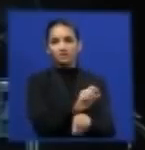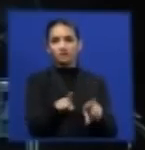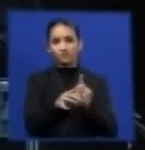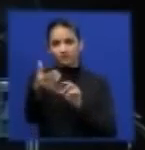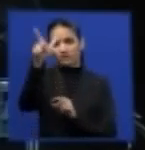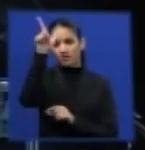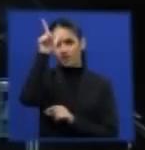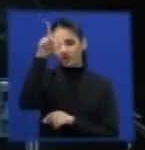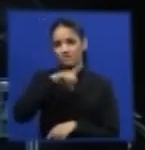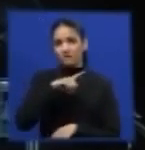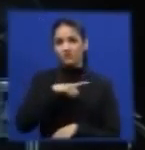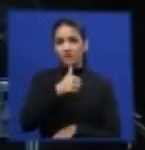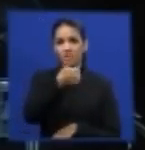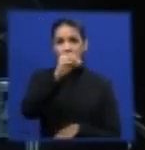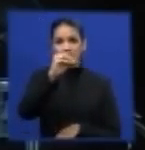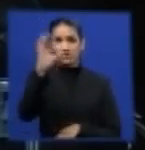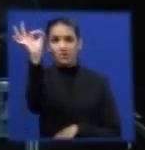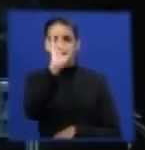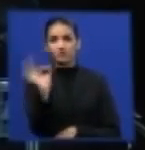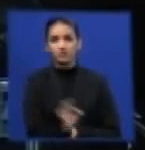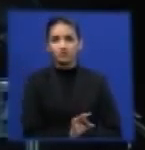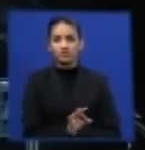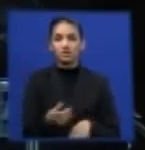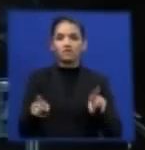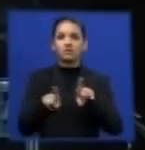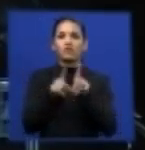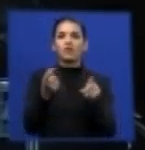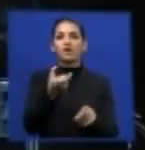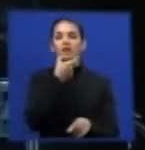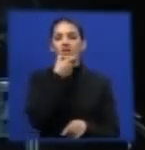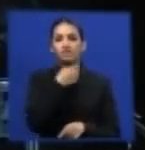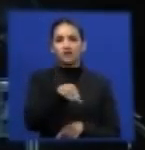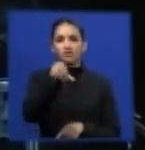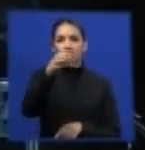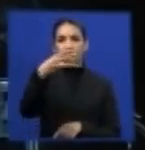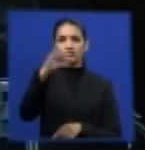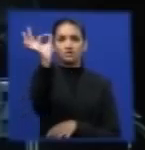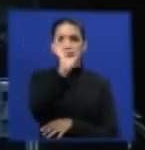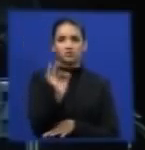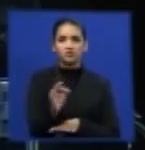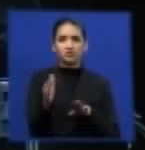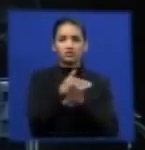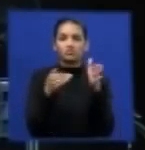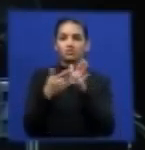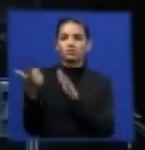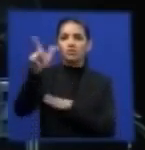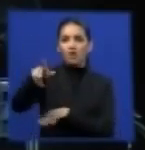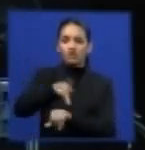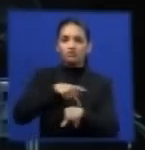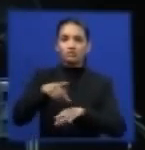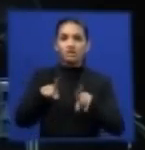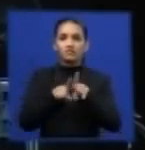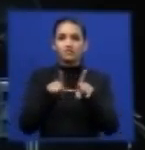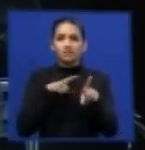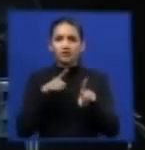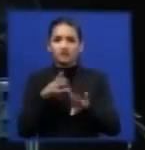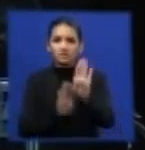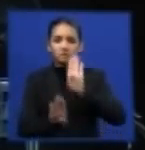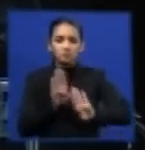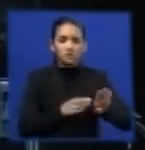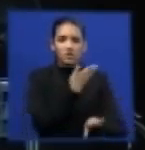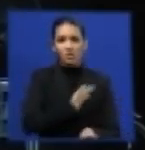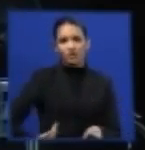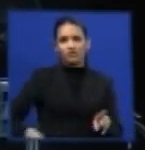êxito e a Inglaterra com 93%. Todos os outros países que são controlados, que são monitorados pelo governo,